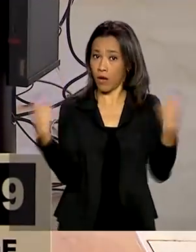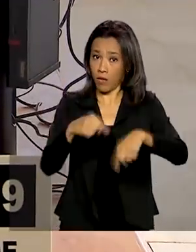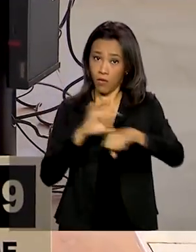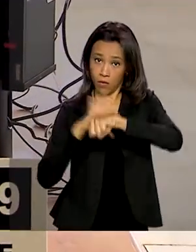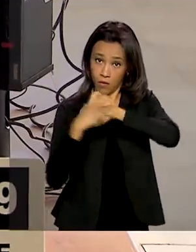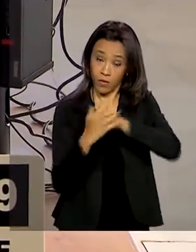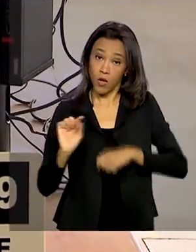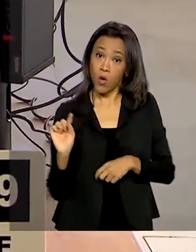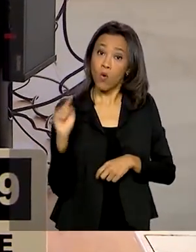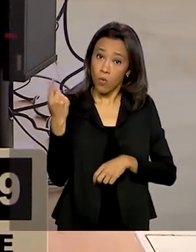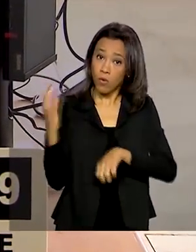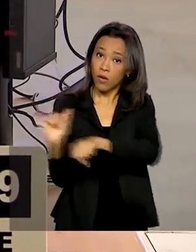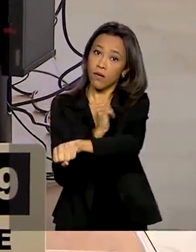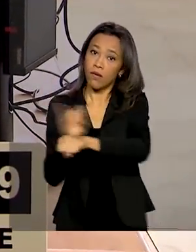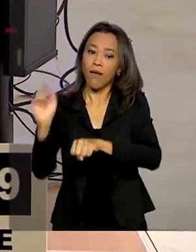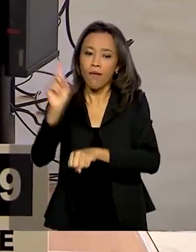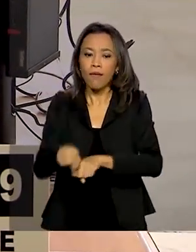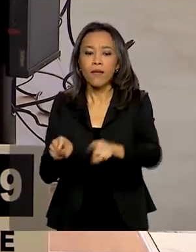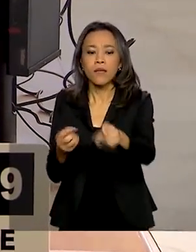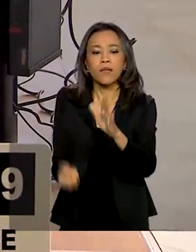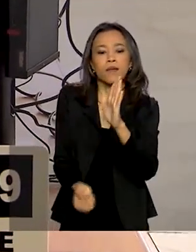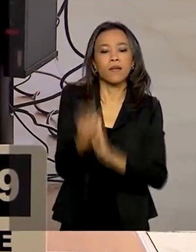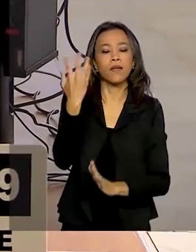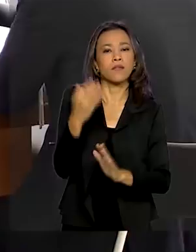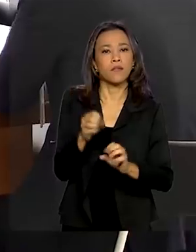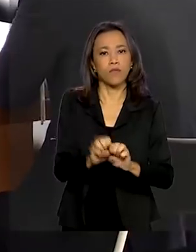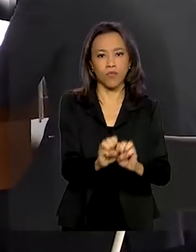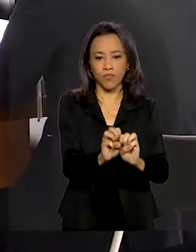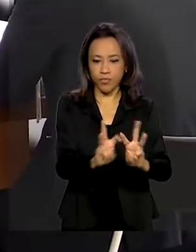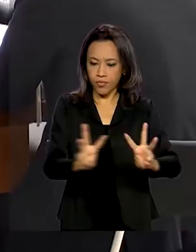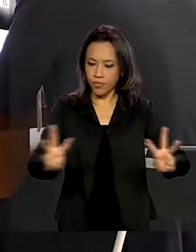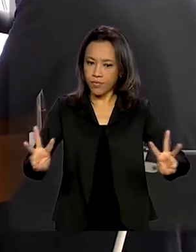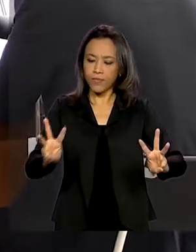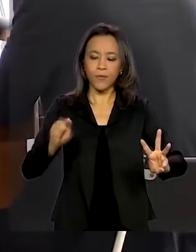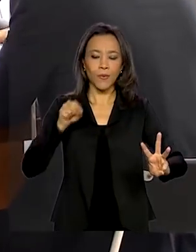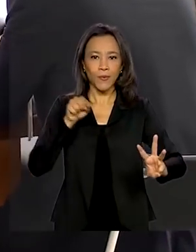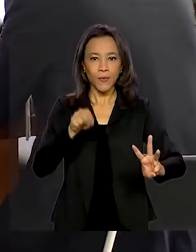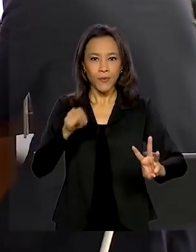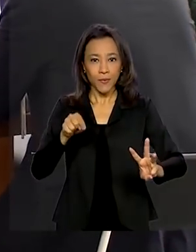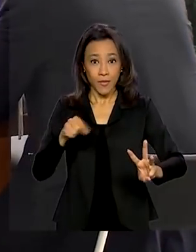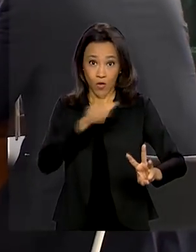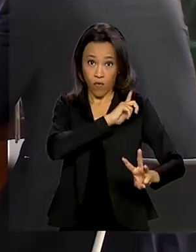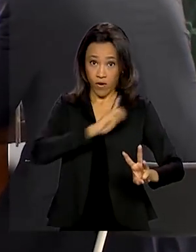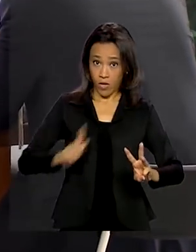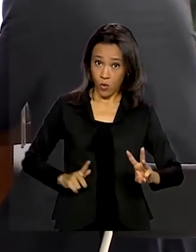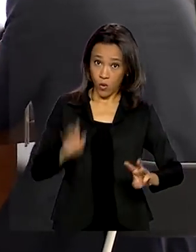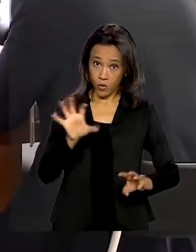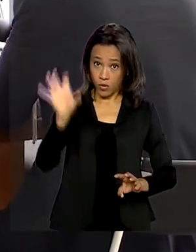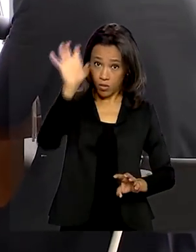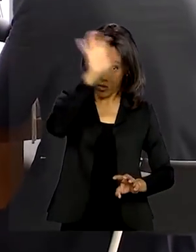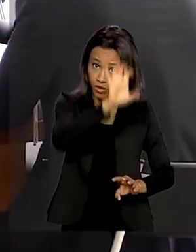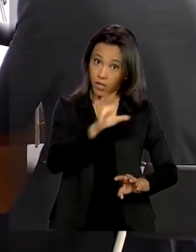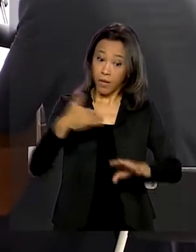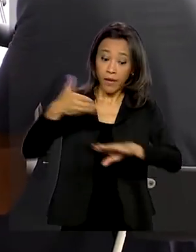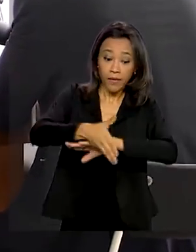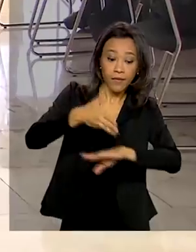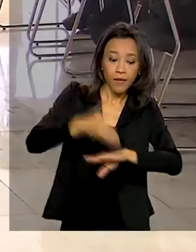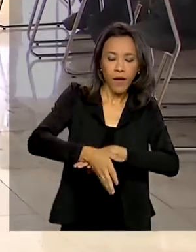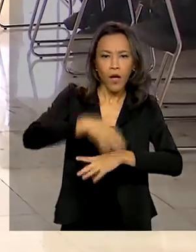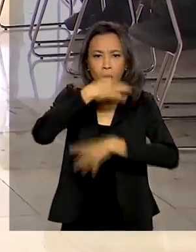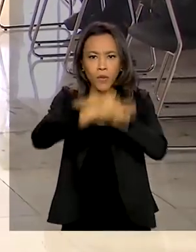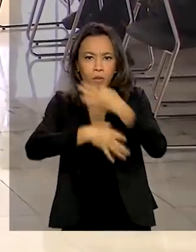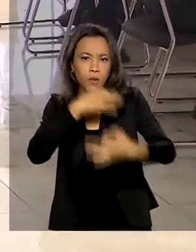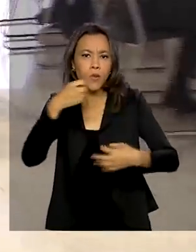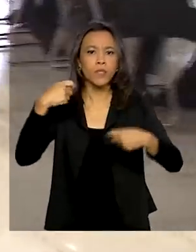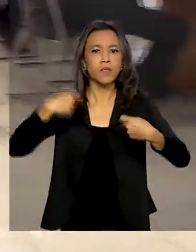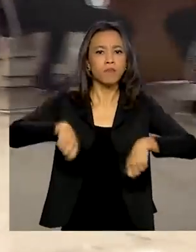Uma das medidas nesse sentido foi a criação de um site com acesso exclusivo pelos governadores para manifestação de sugestões e